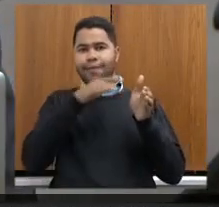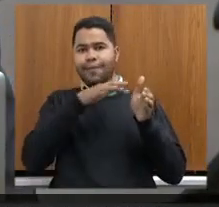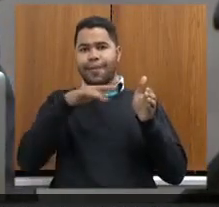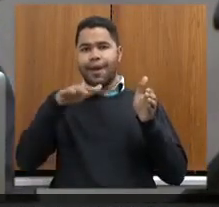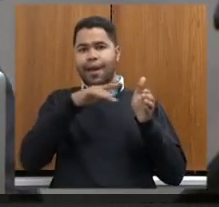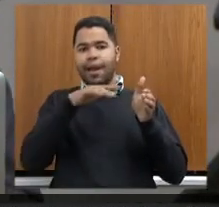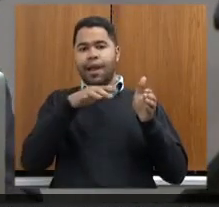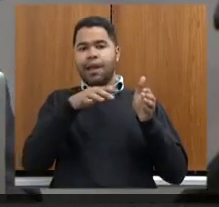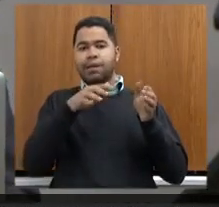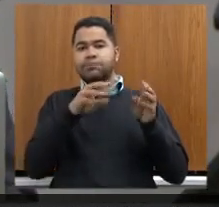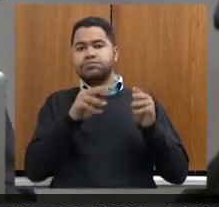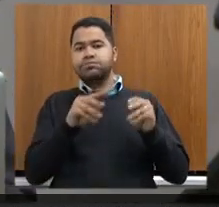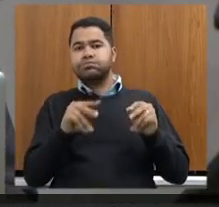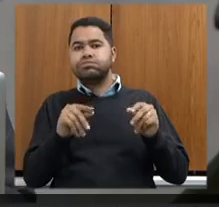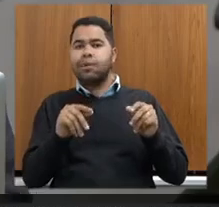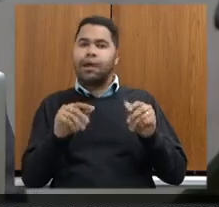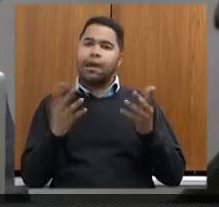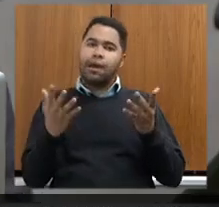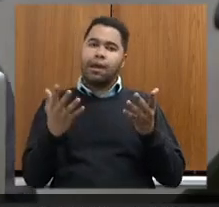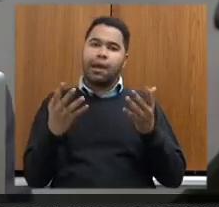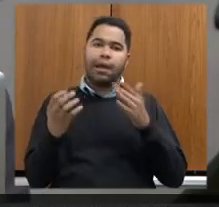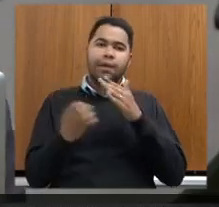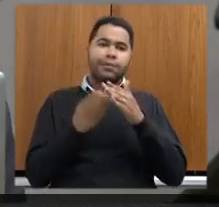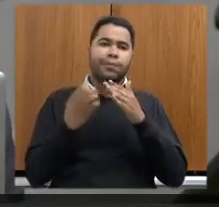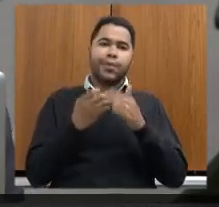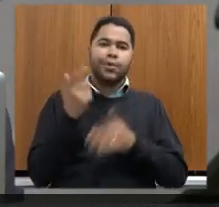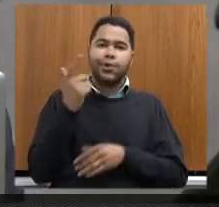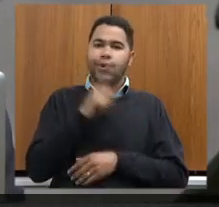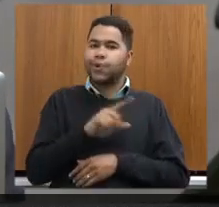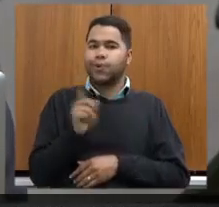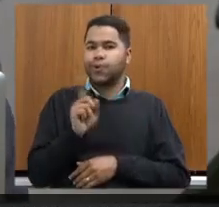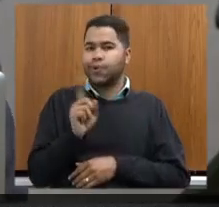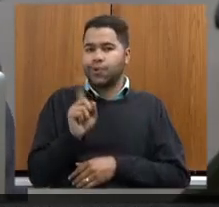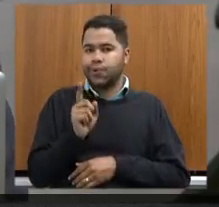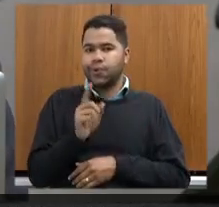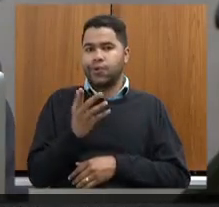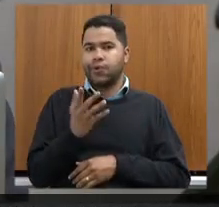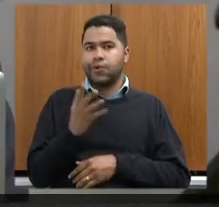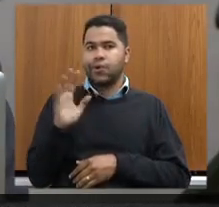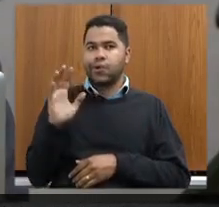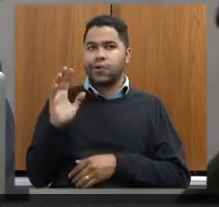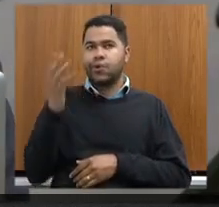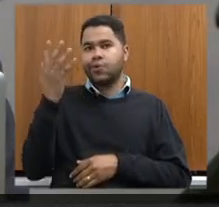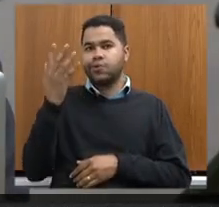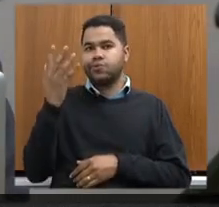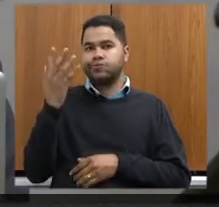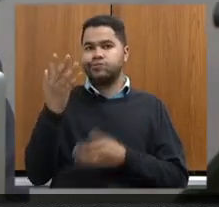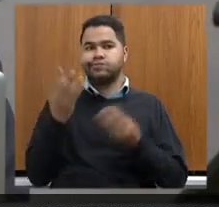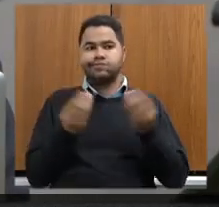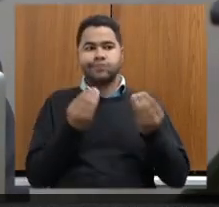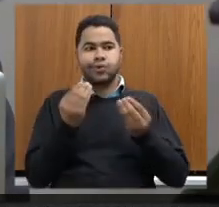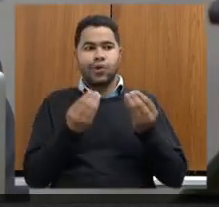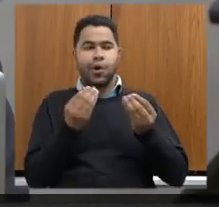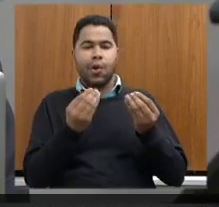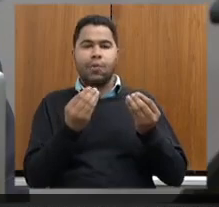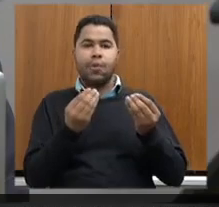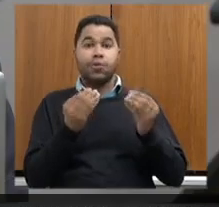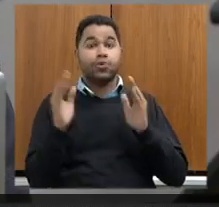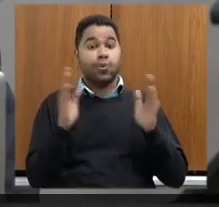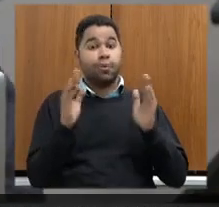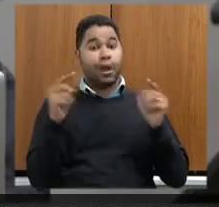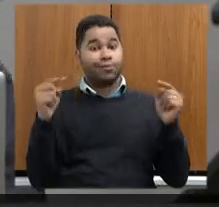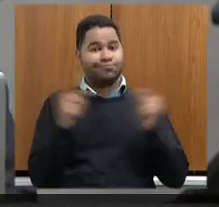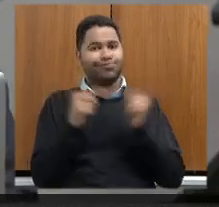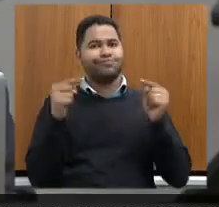Grande parte das empresas não conseguiram realizar o descomissionamento, a descaracterização dentro do prazo